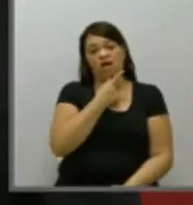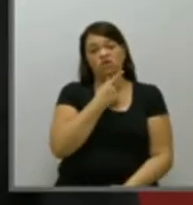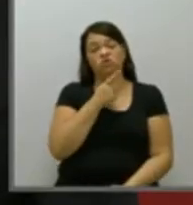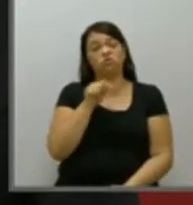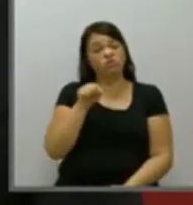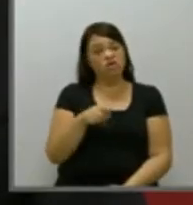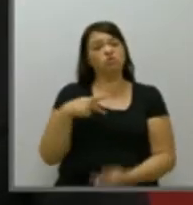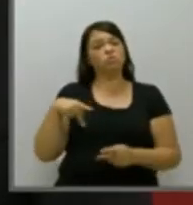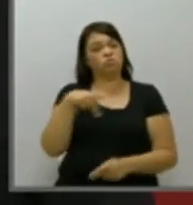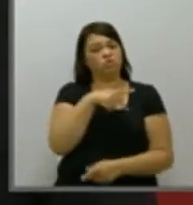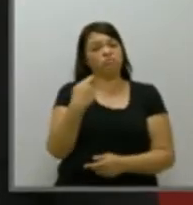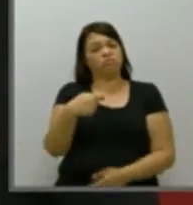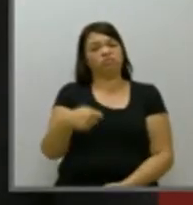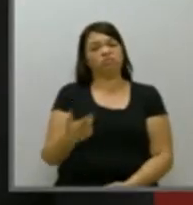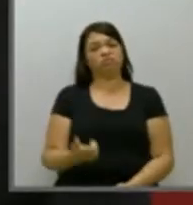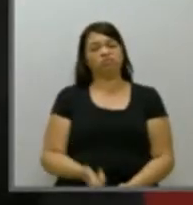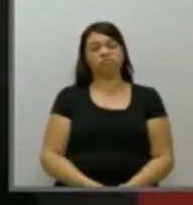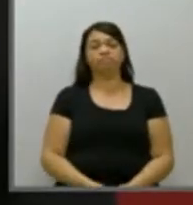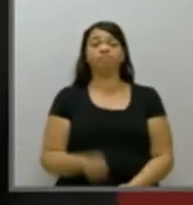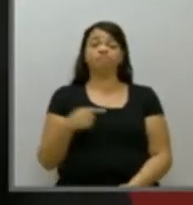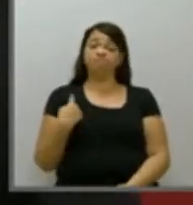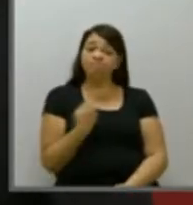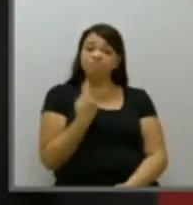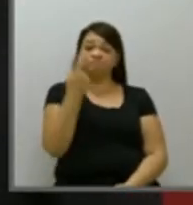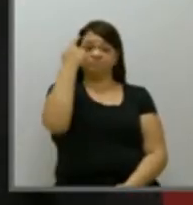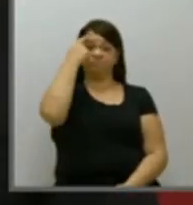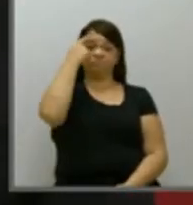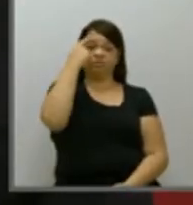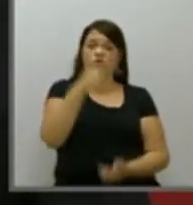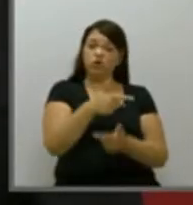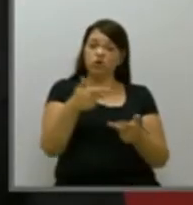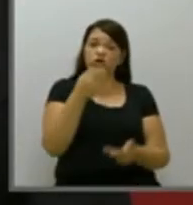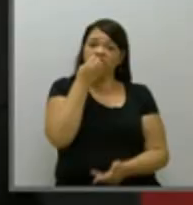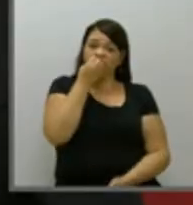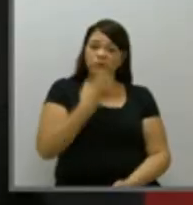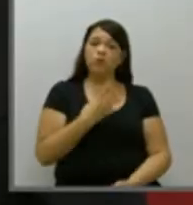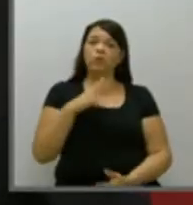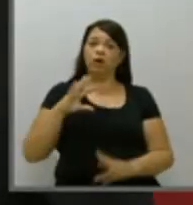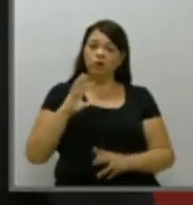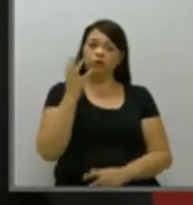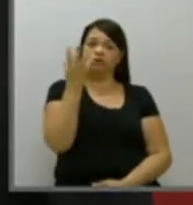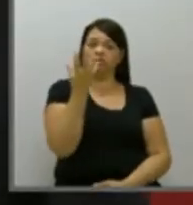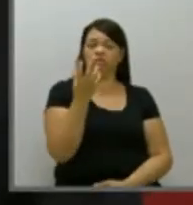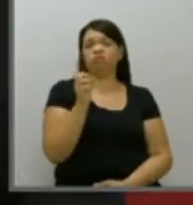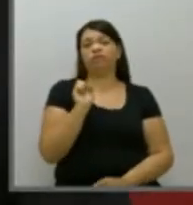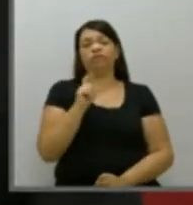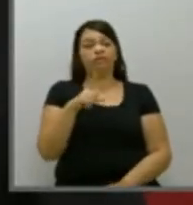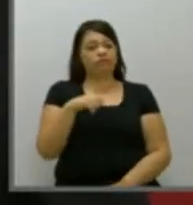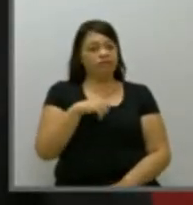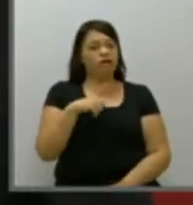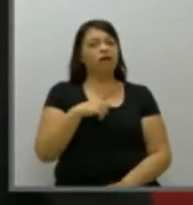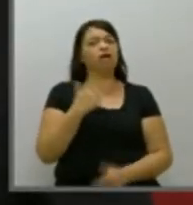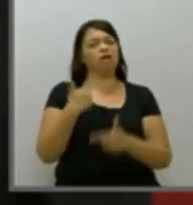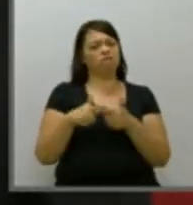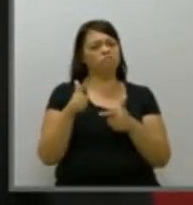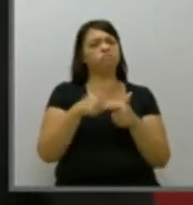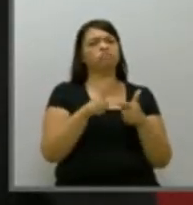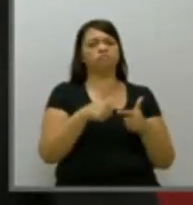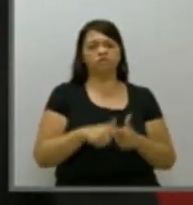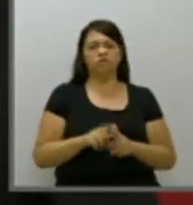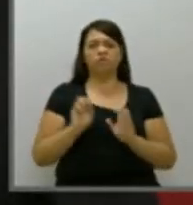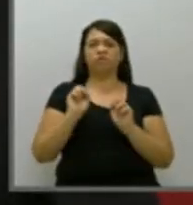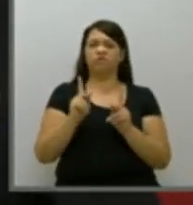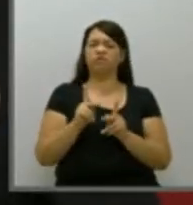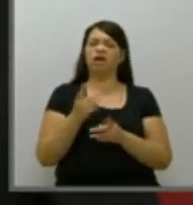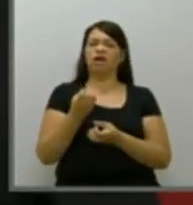Nós pensamos que há muita coisa boa acontecendo. É claro que casos isolados e alguns problemas, às vezes, de